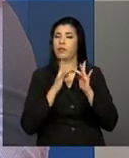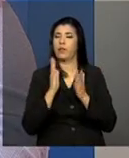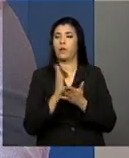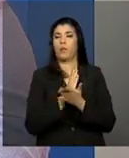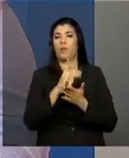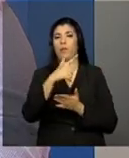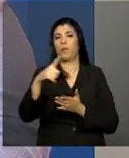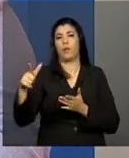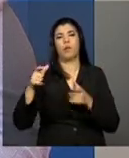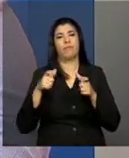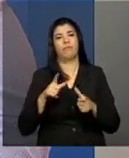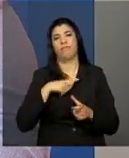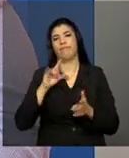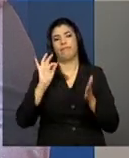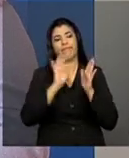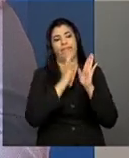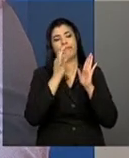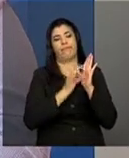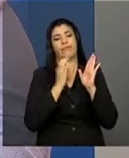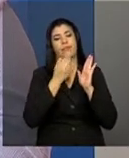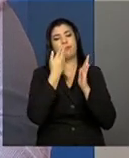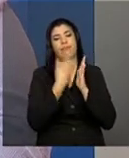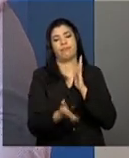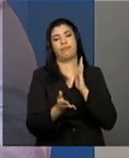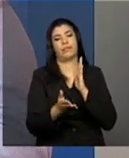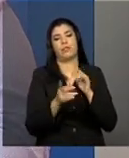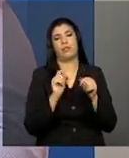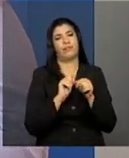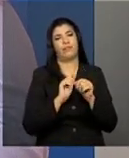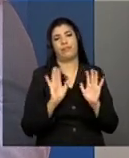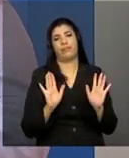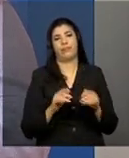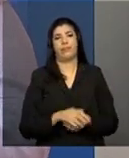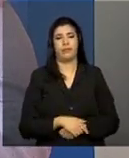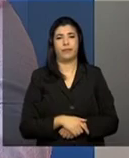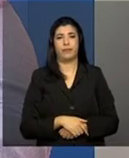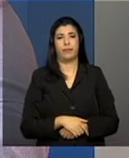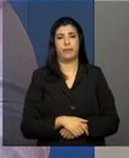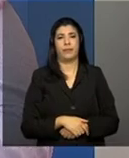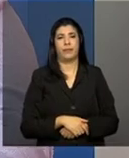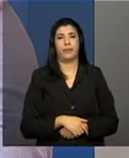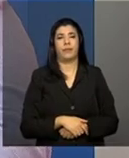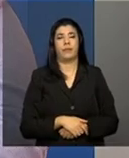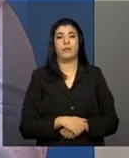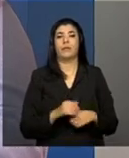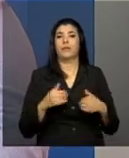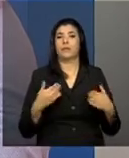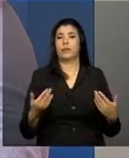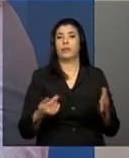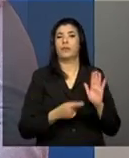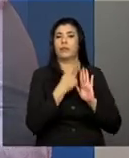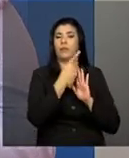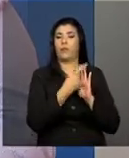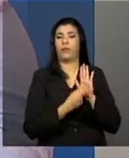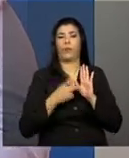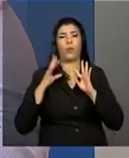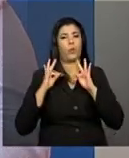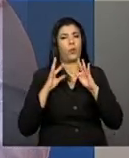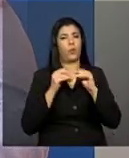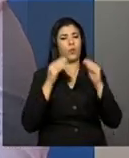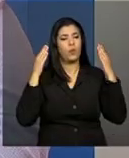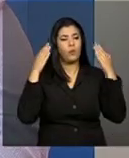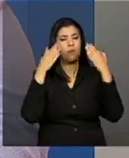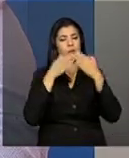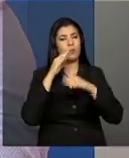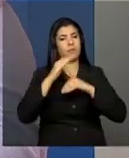lugares esses registros acabam não sendo muito feitos. Ou seja, o prontuário e toda essa intenção e